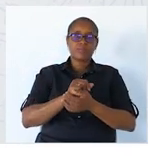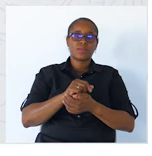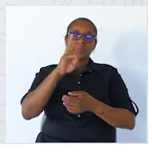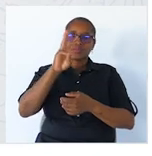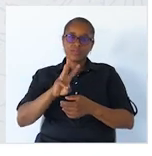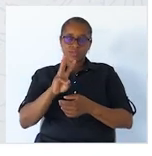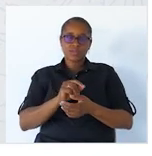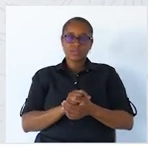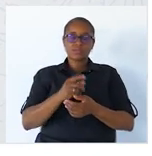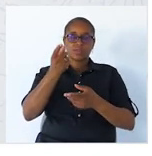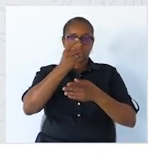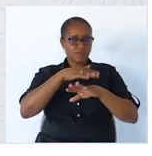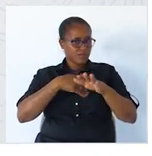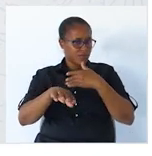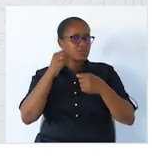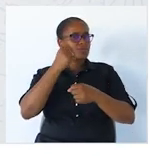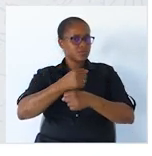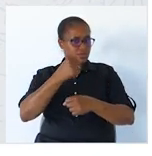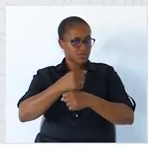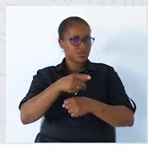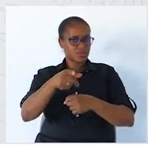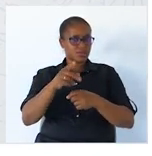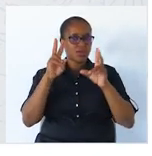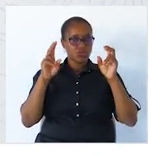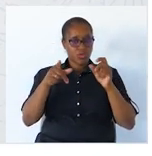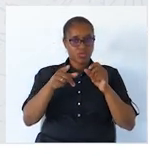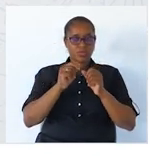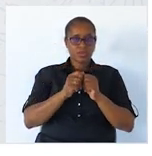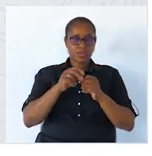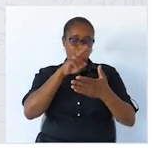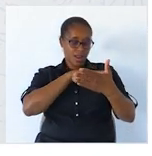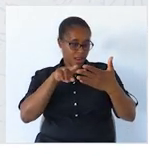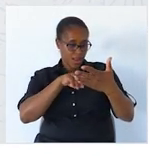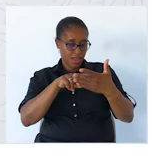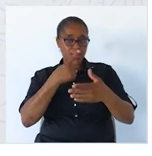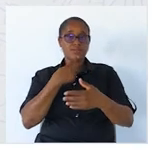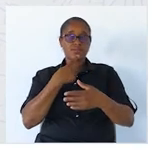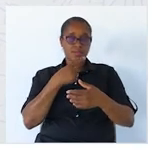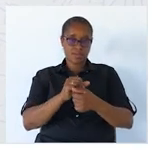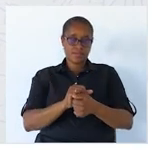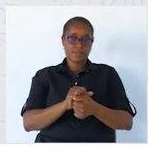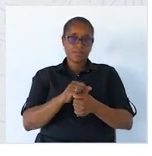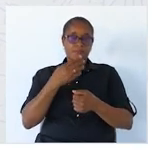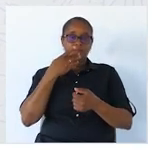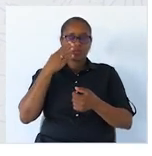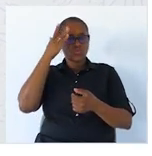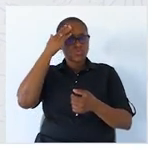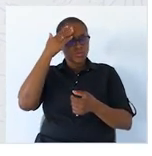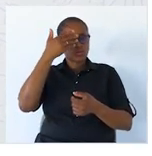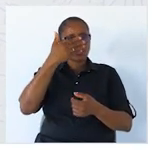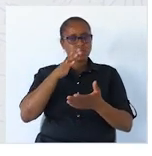Terceiro, resolve os exercícios do tópico. Ler e compreender, páginas